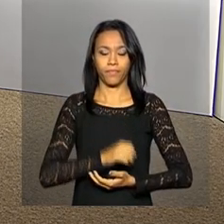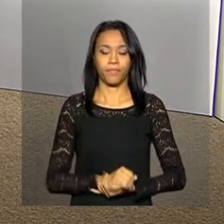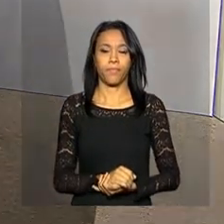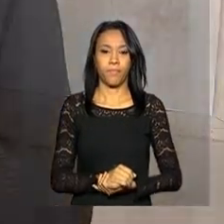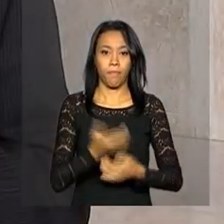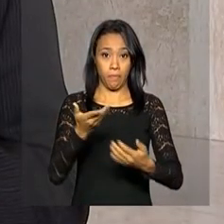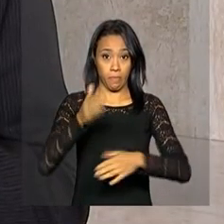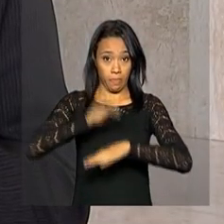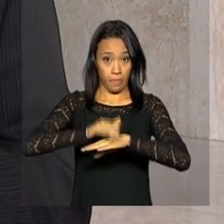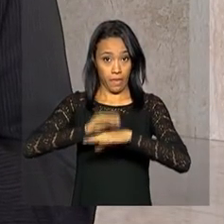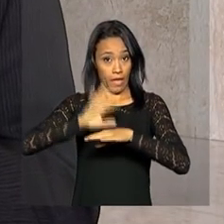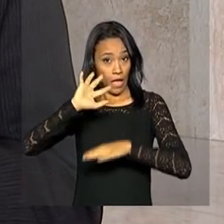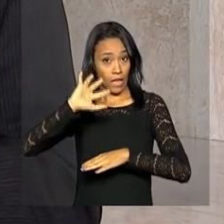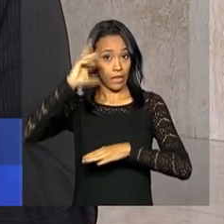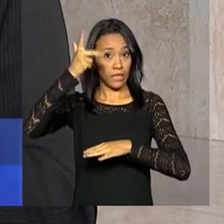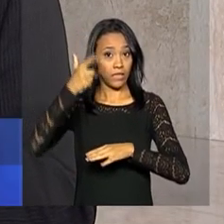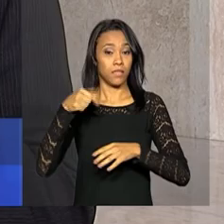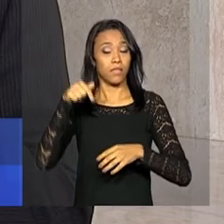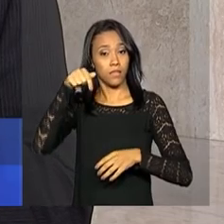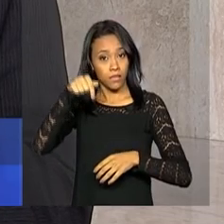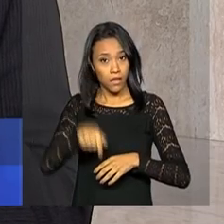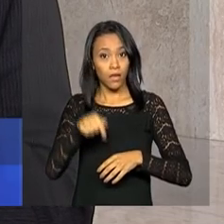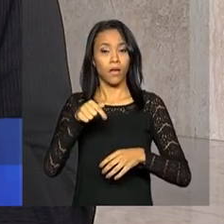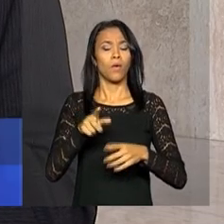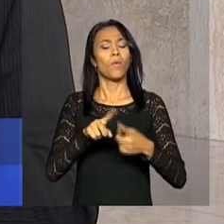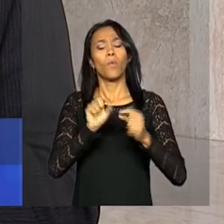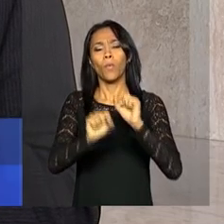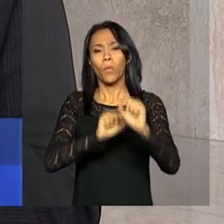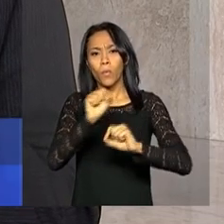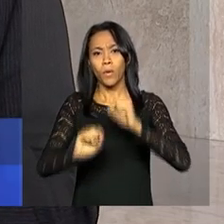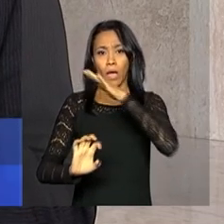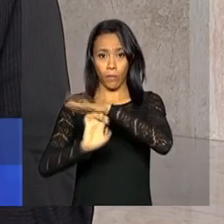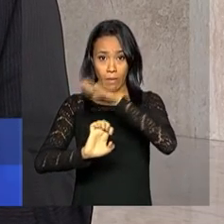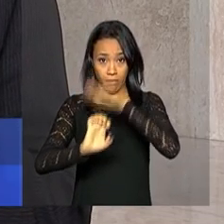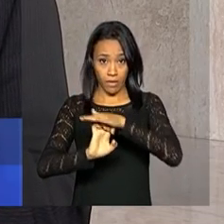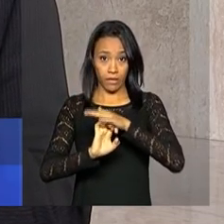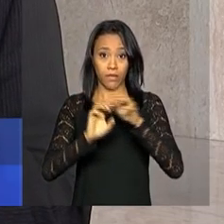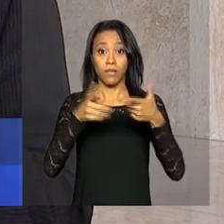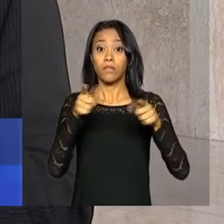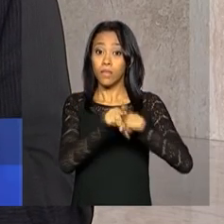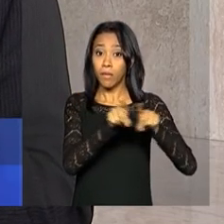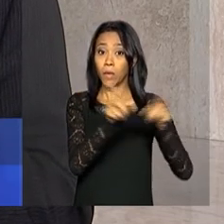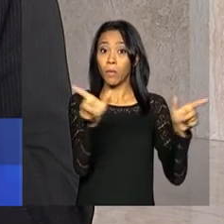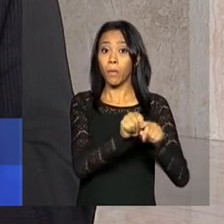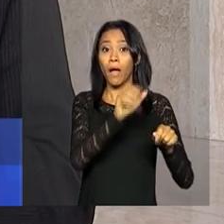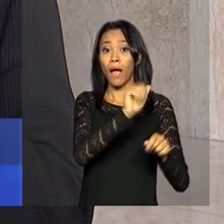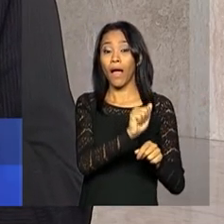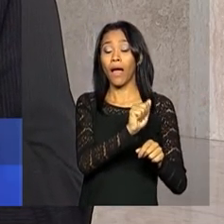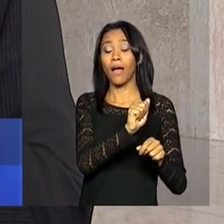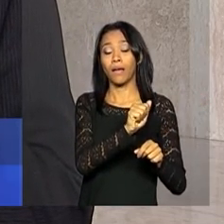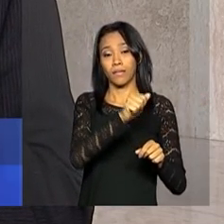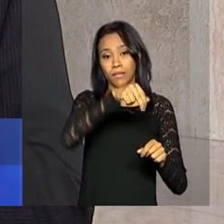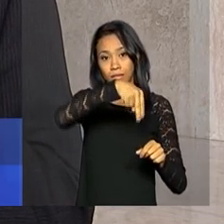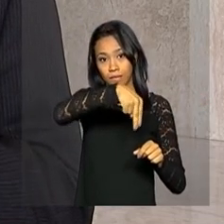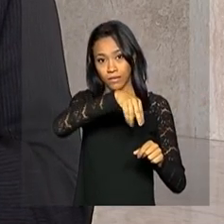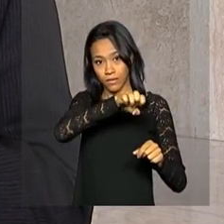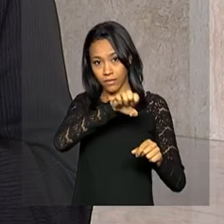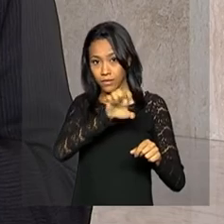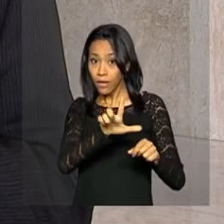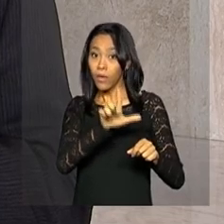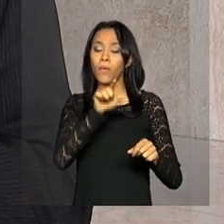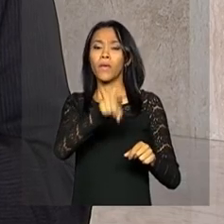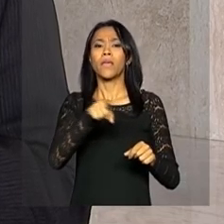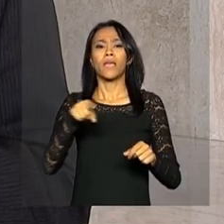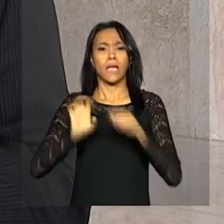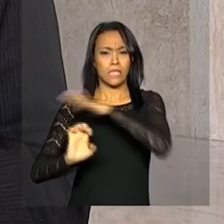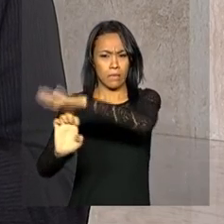a decisão da Superintendência de Relações com os Consumidores da Anatel foi publicada nesta segunda-feira e determina que as operadoras de